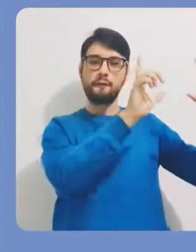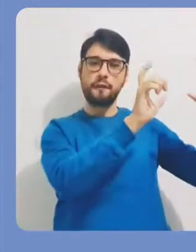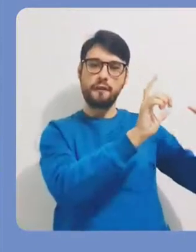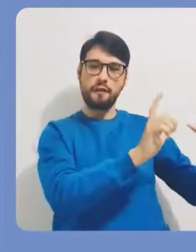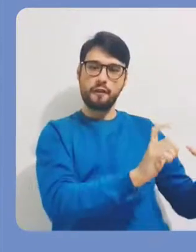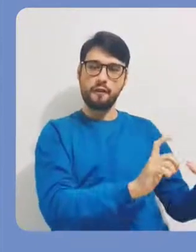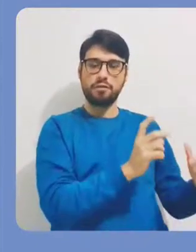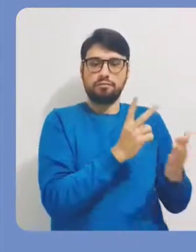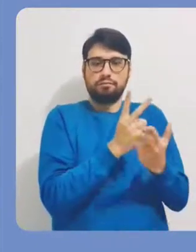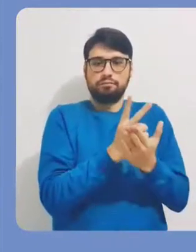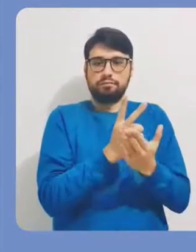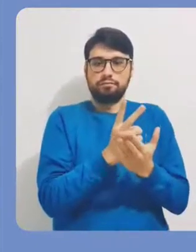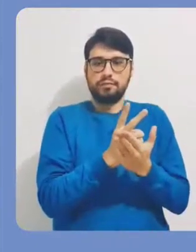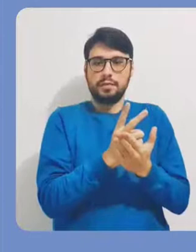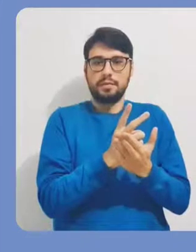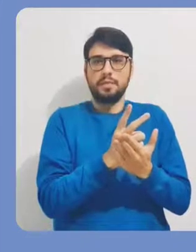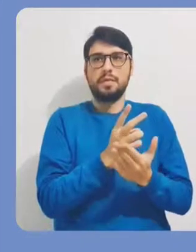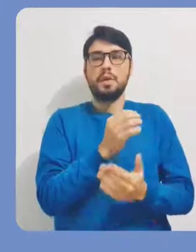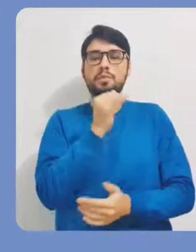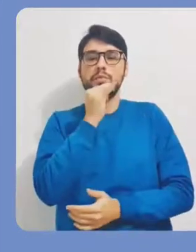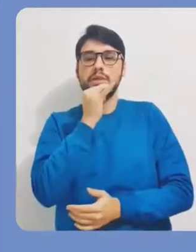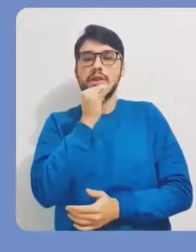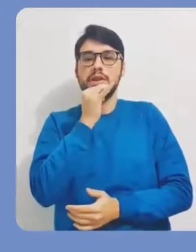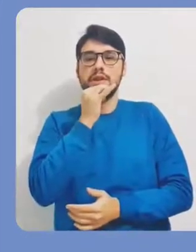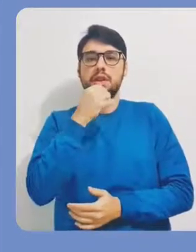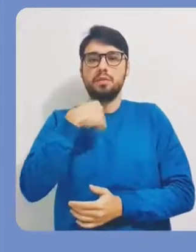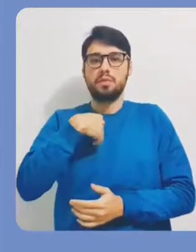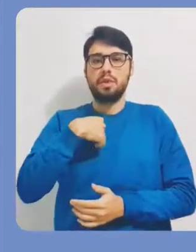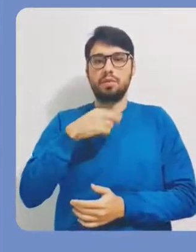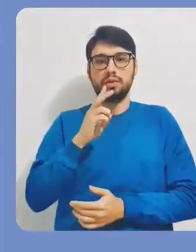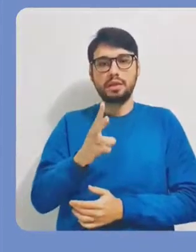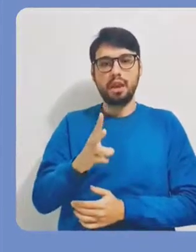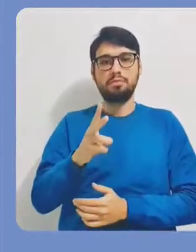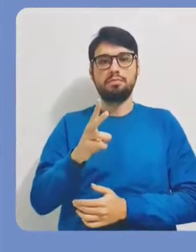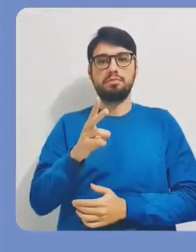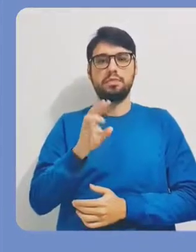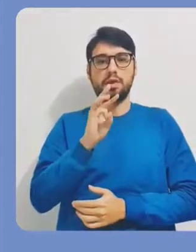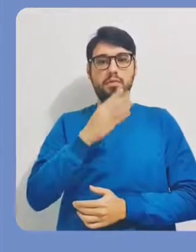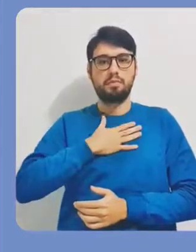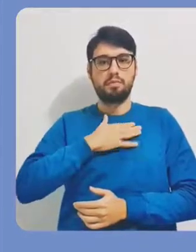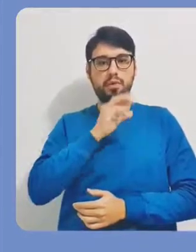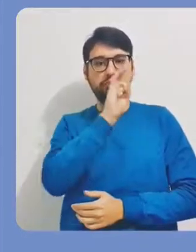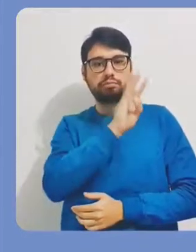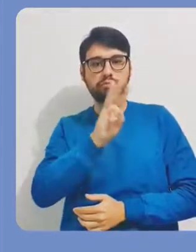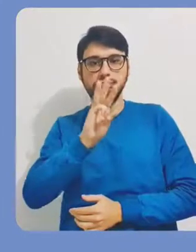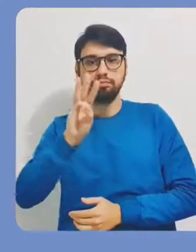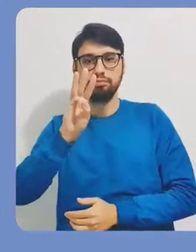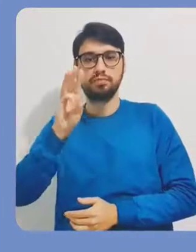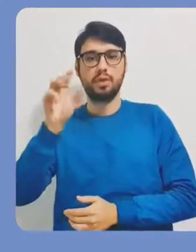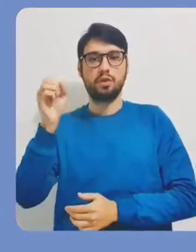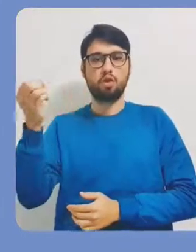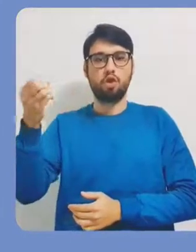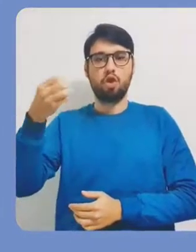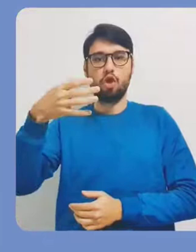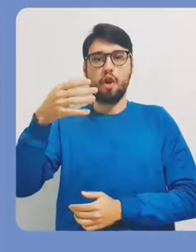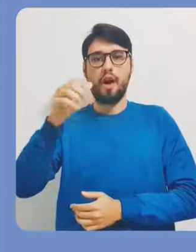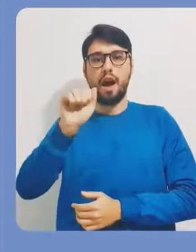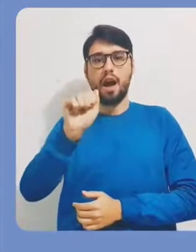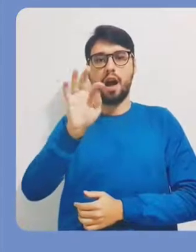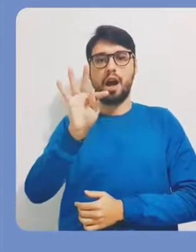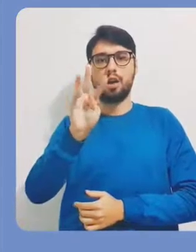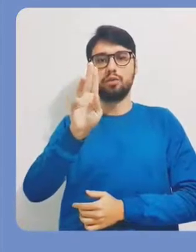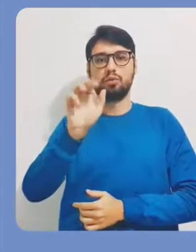direita na forma de um carrossel. Então, a cada vez que eu der um atualizar na página, um refresh na página,